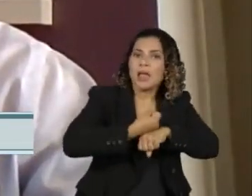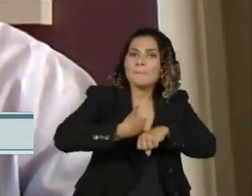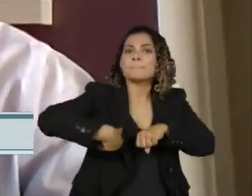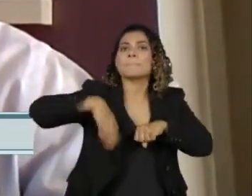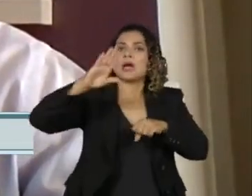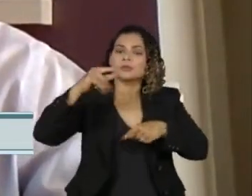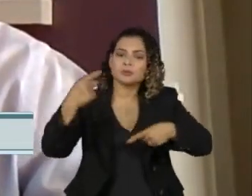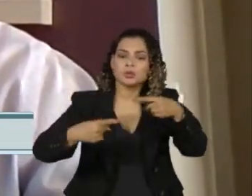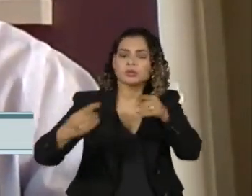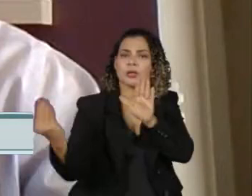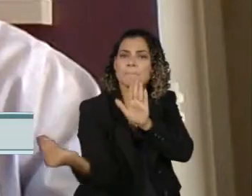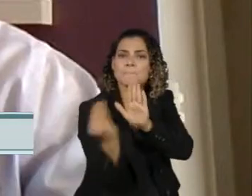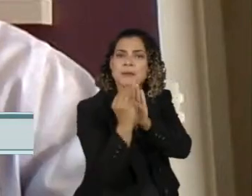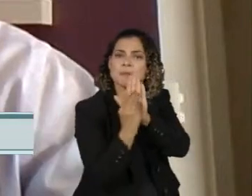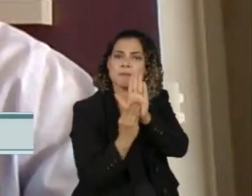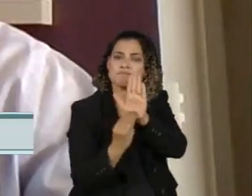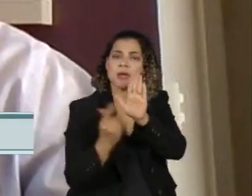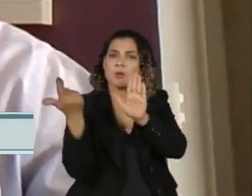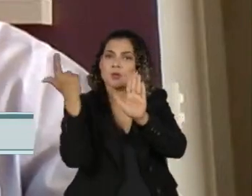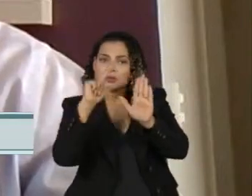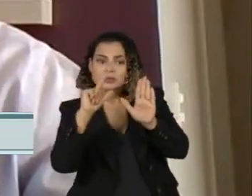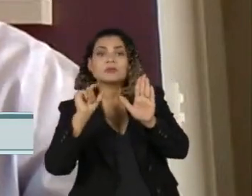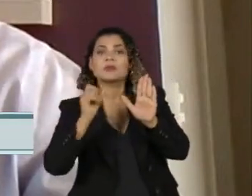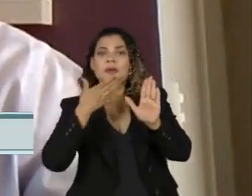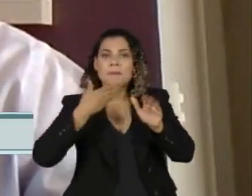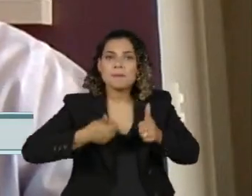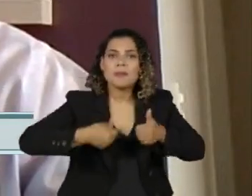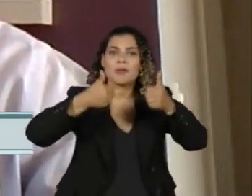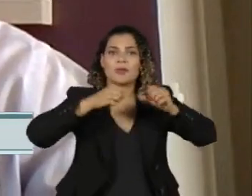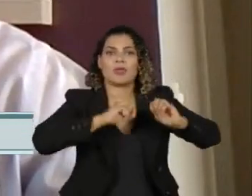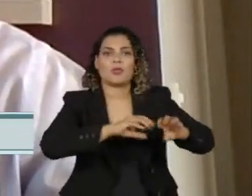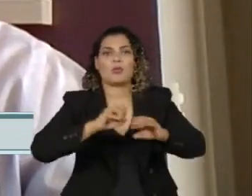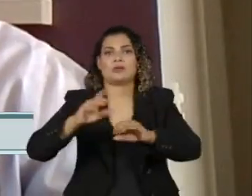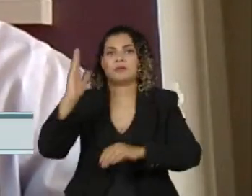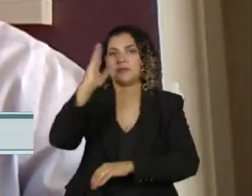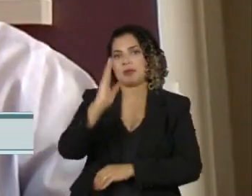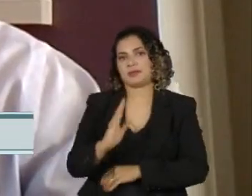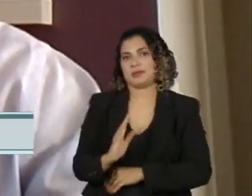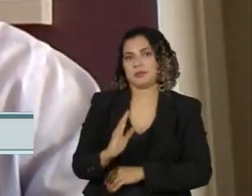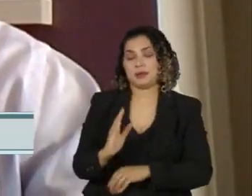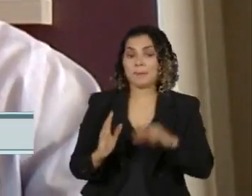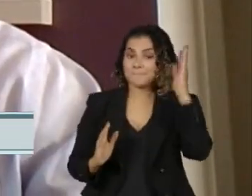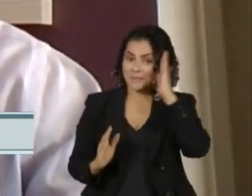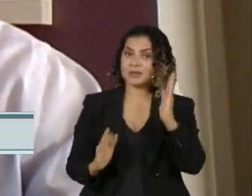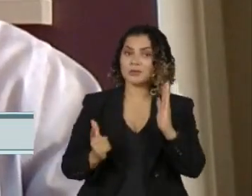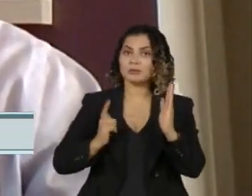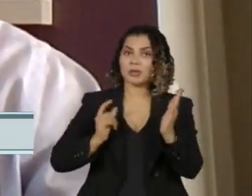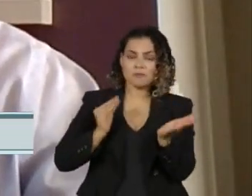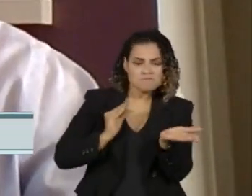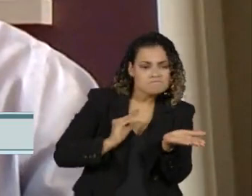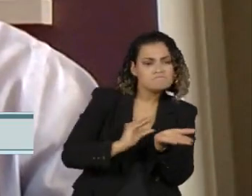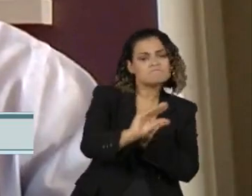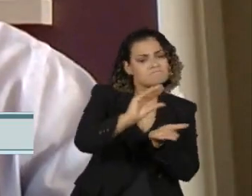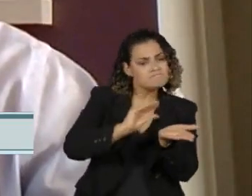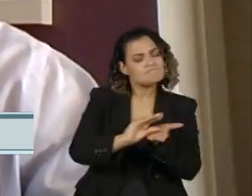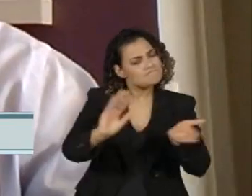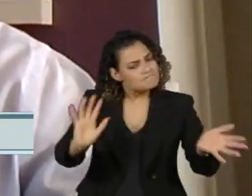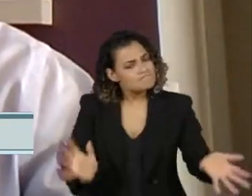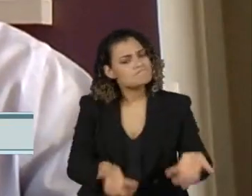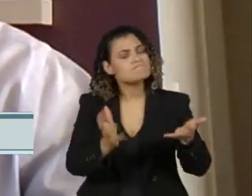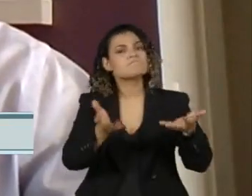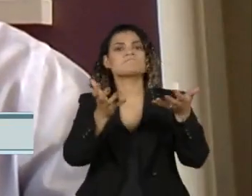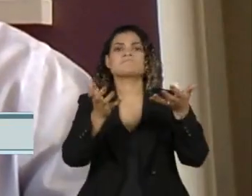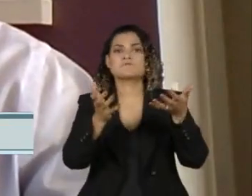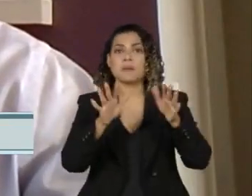políticas consistentes para a melhoria da educação brasileira. O Brasil investe um volume importante de